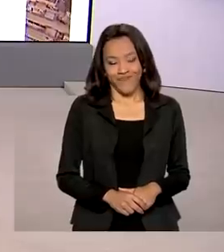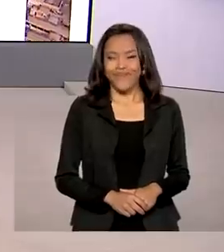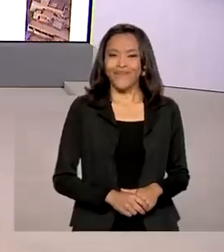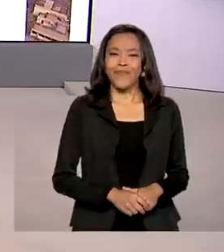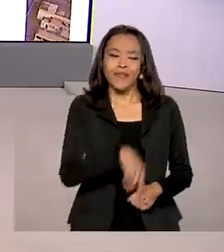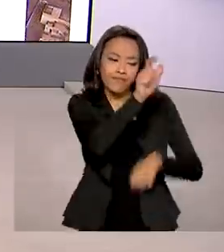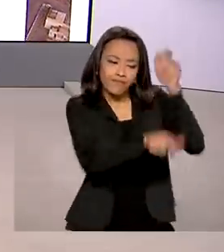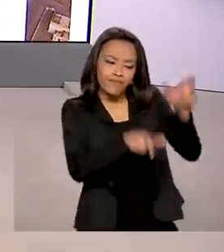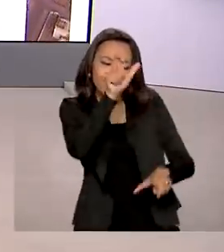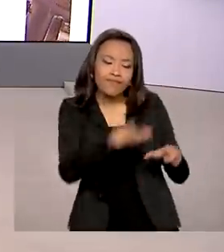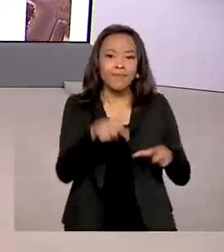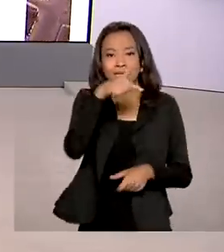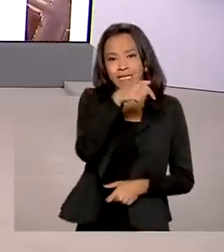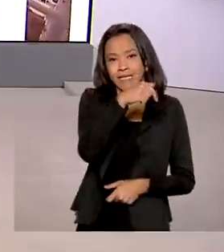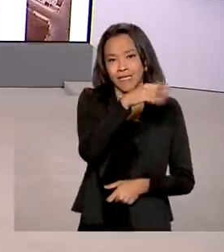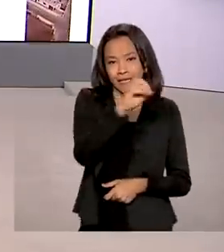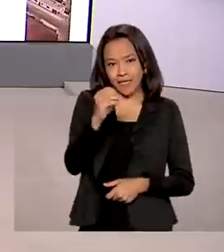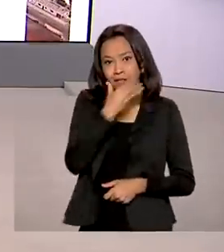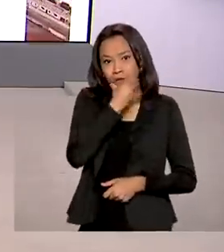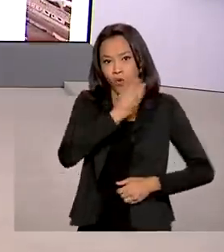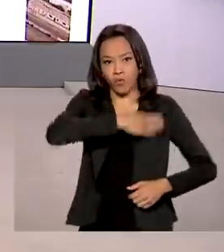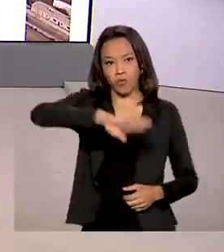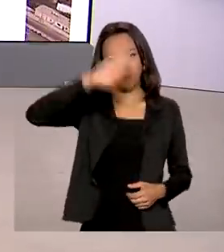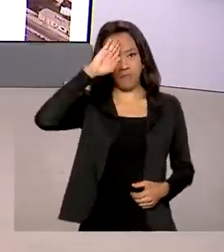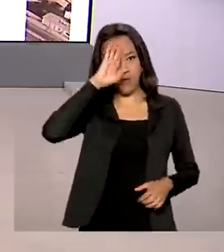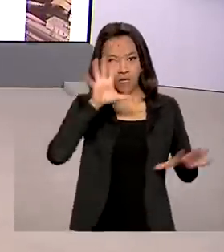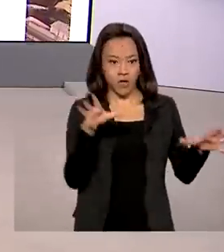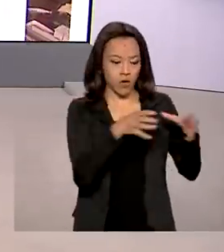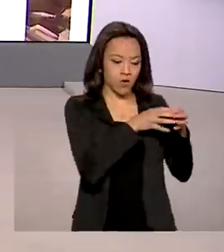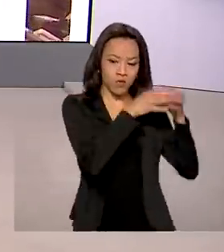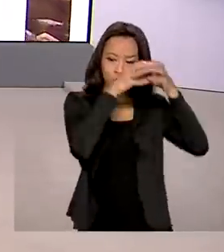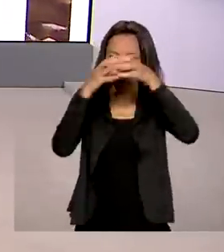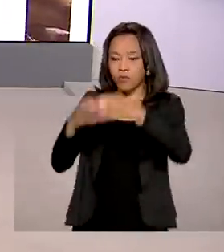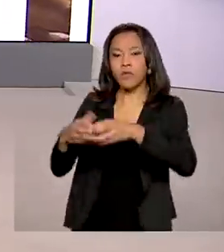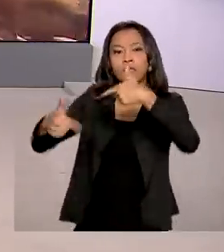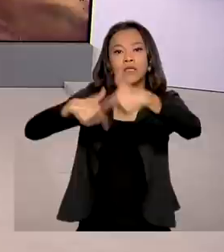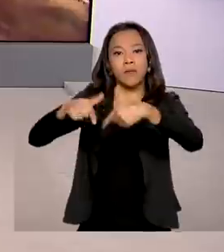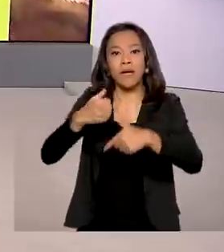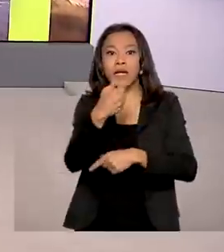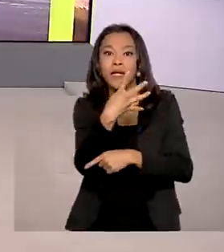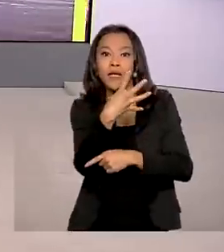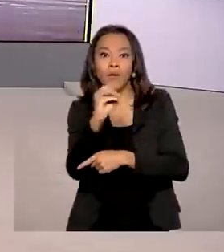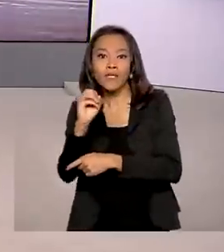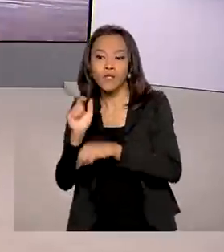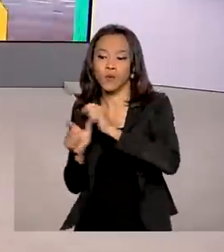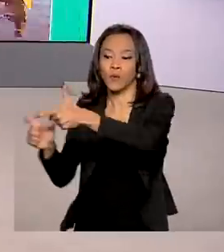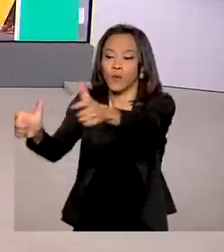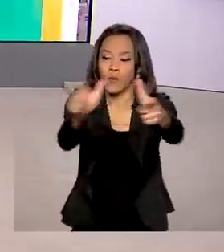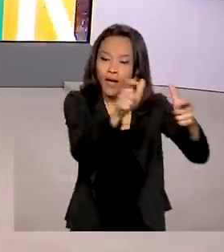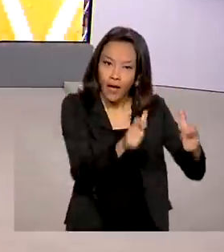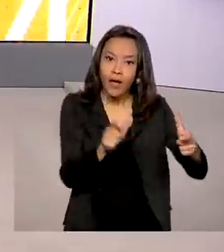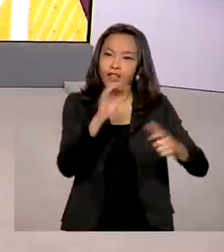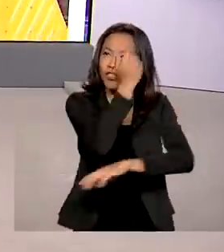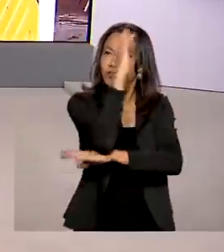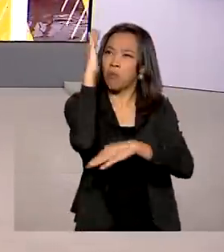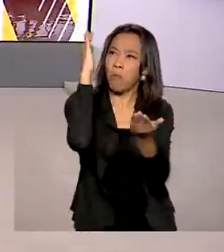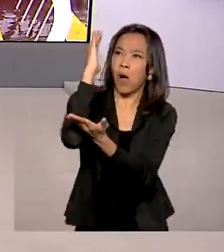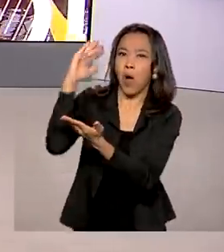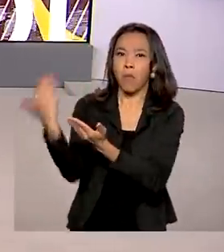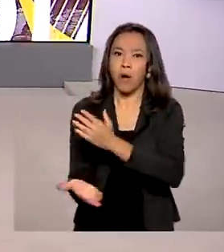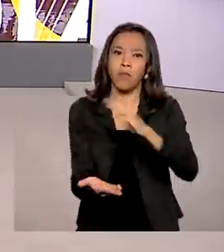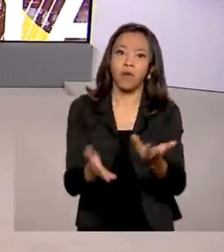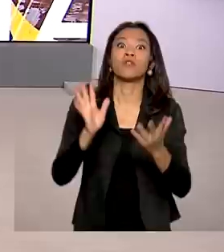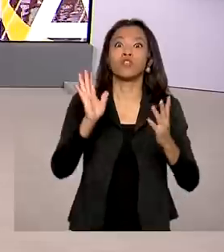700 homens da Força Nacional estão trabalhando em 400 locais de desmatamento já detectados na região amazônica.